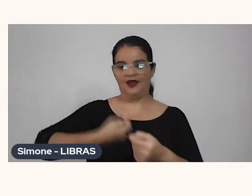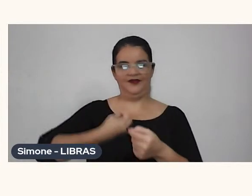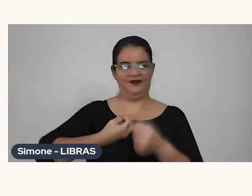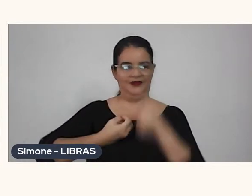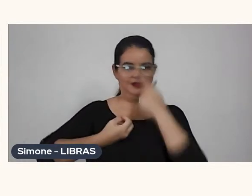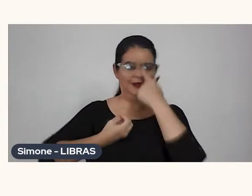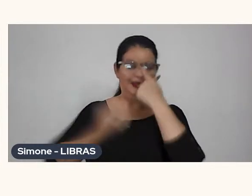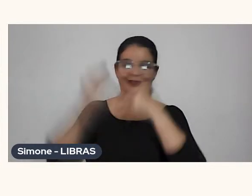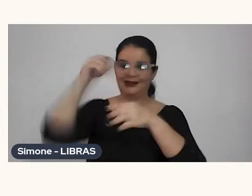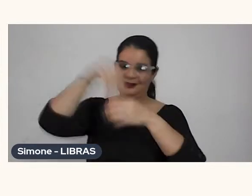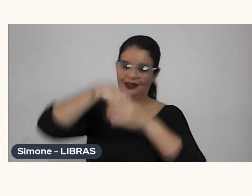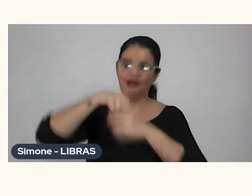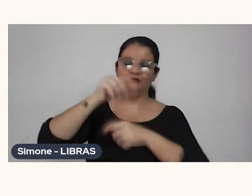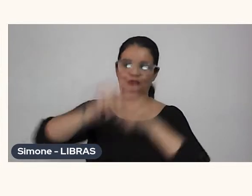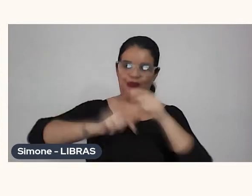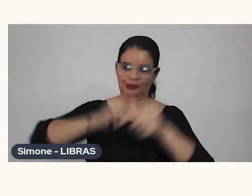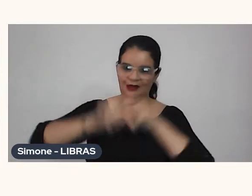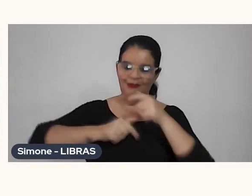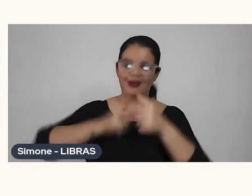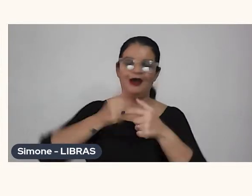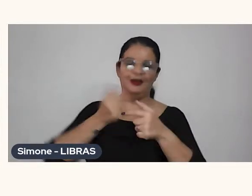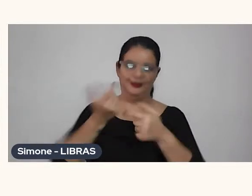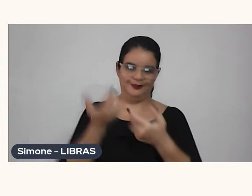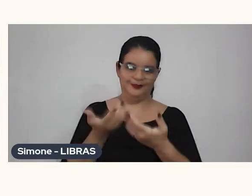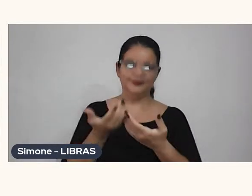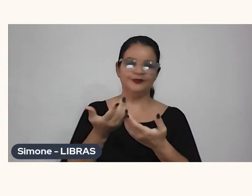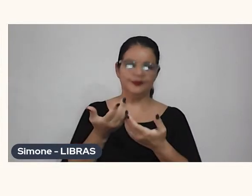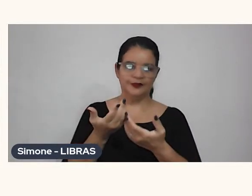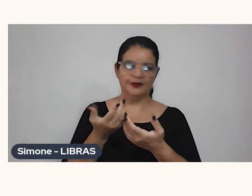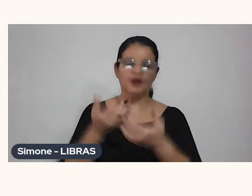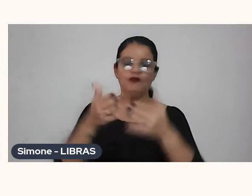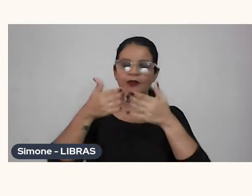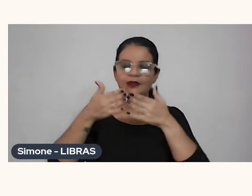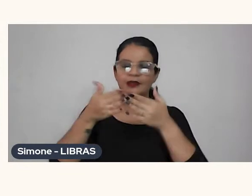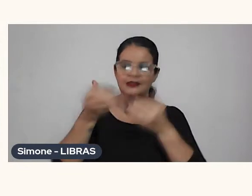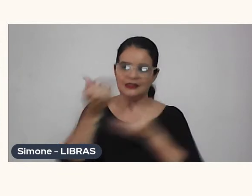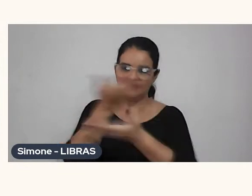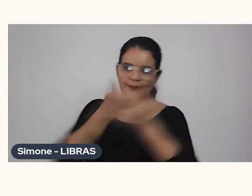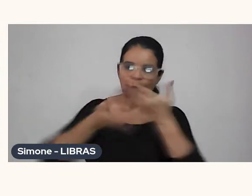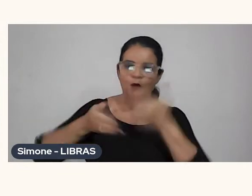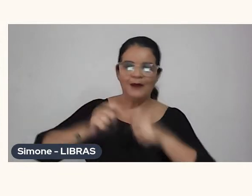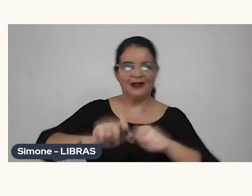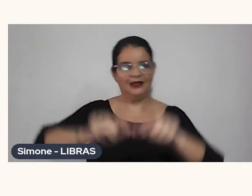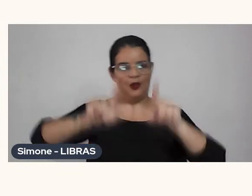trabalho, assim. Vou pedir licença para compartilhar uma tela